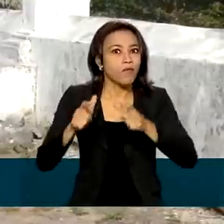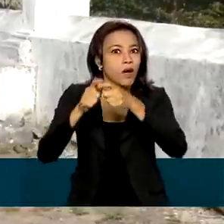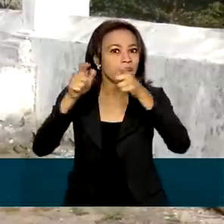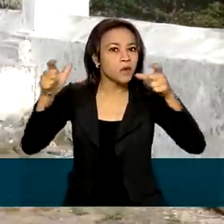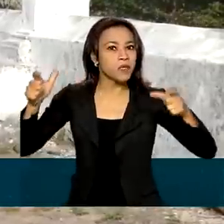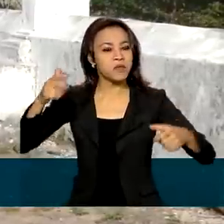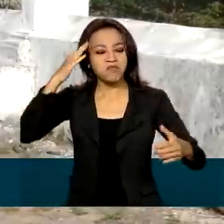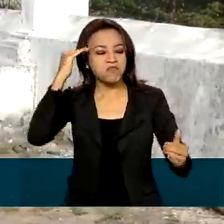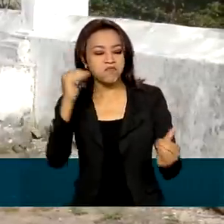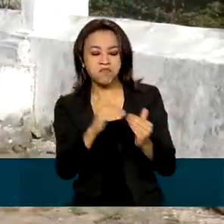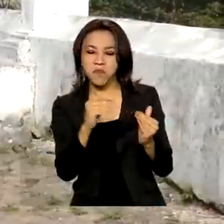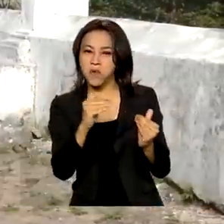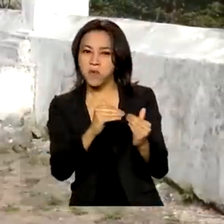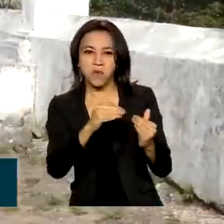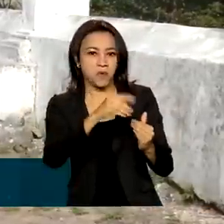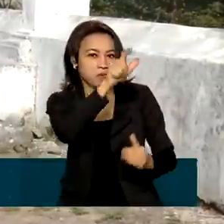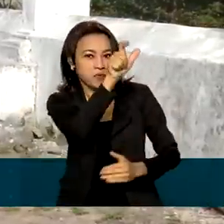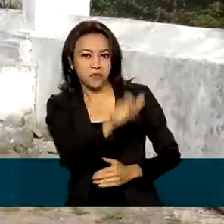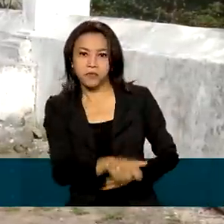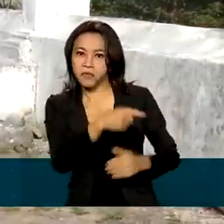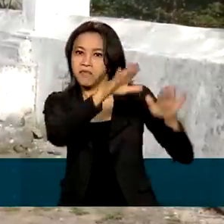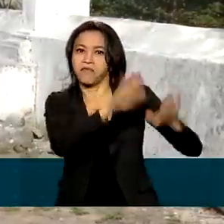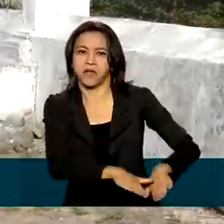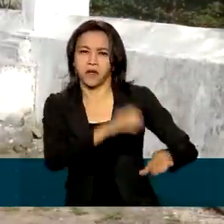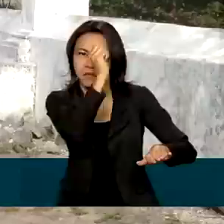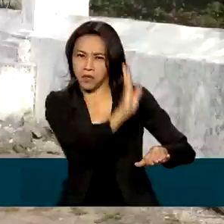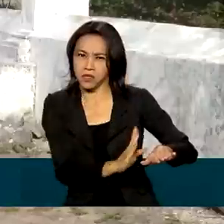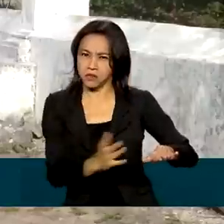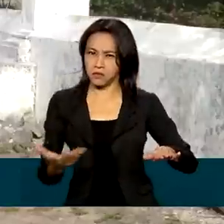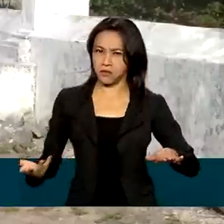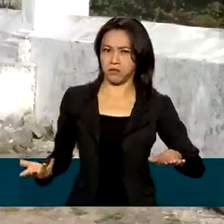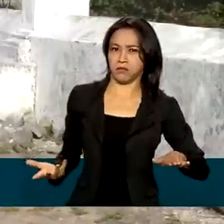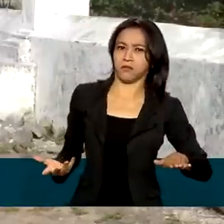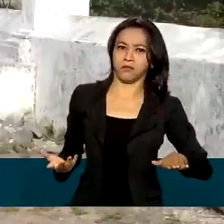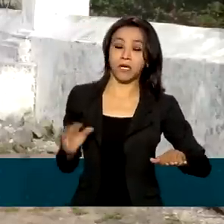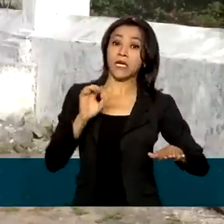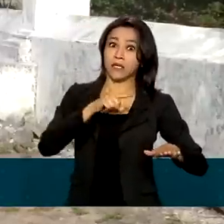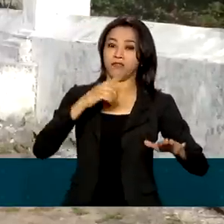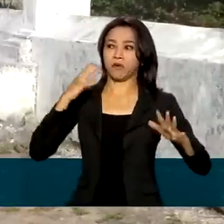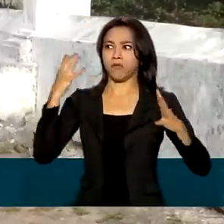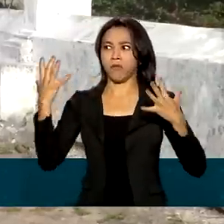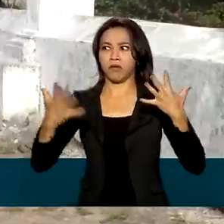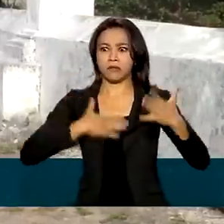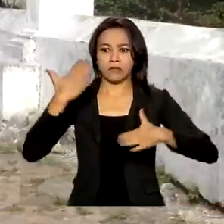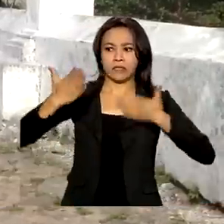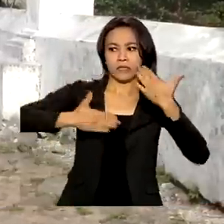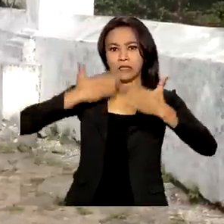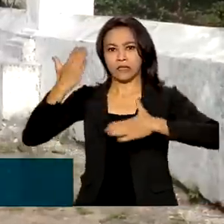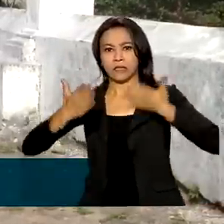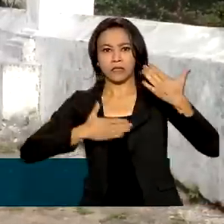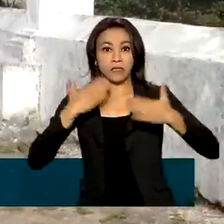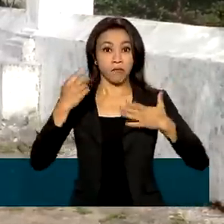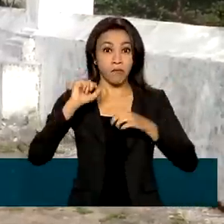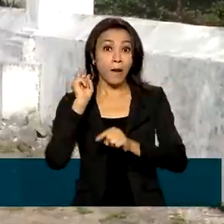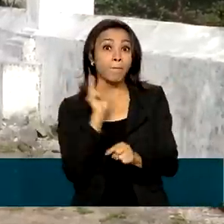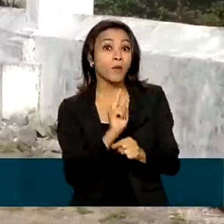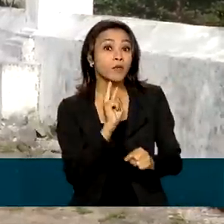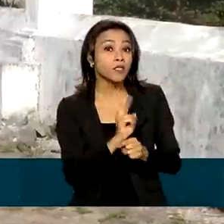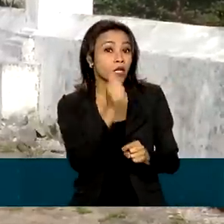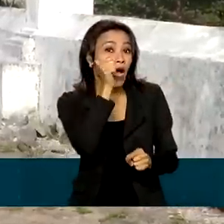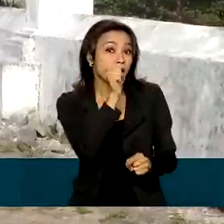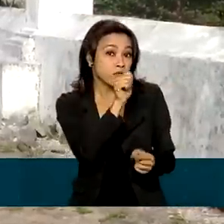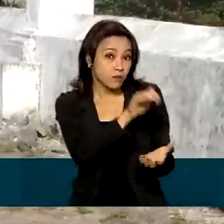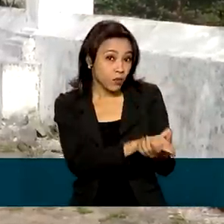com a decisão de Dom Pedro de permanecer no Brasil. E o clima no centro da cidade ficou tenso. Para proteger a mulher e os filhos,